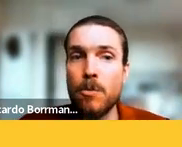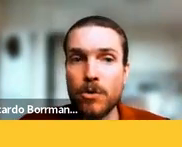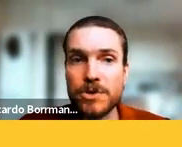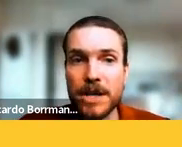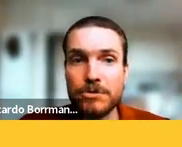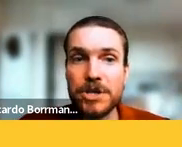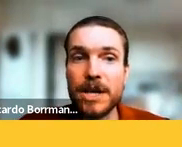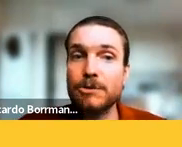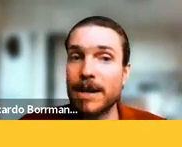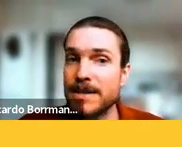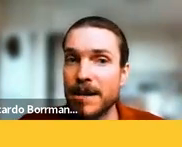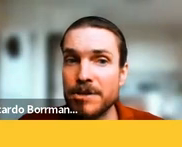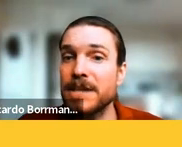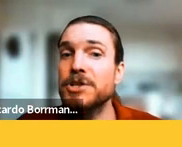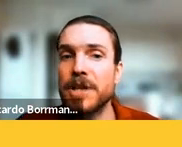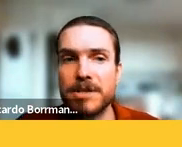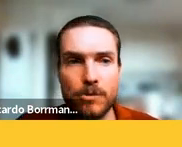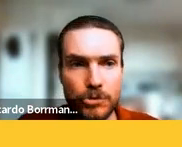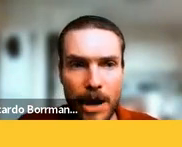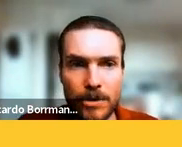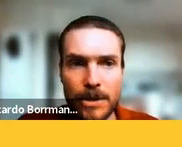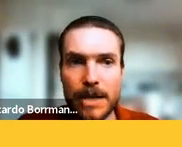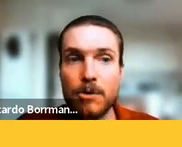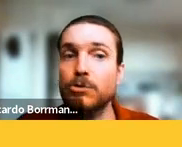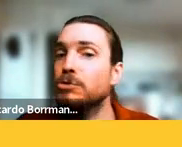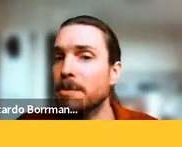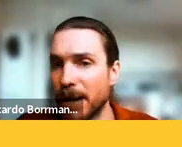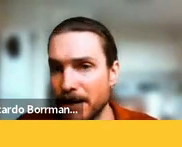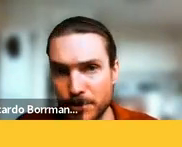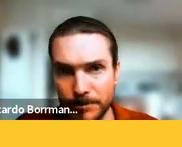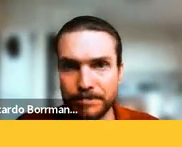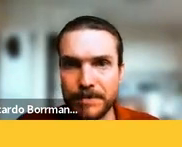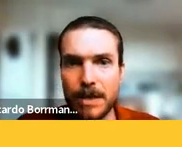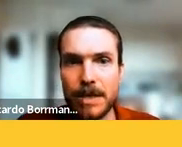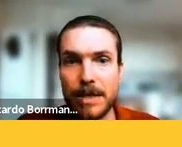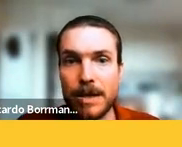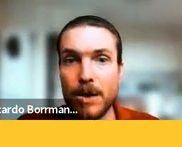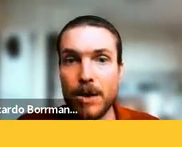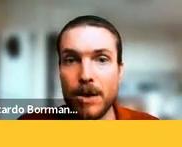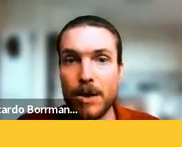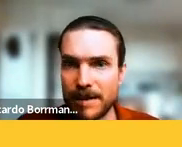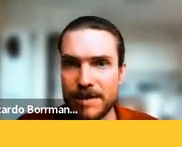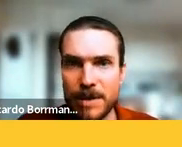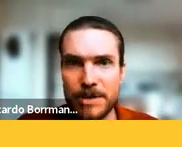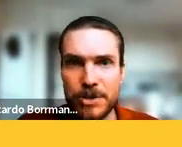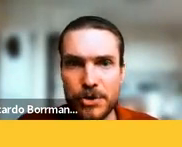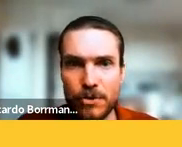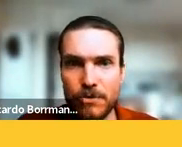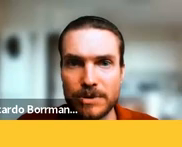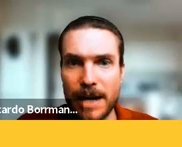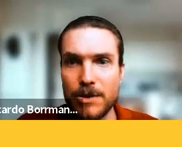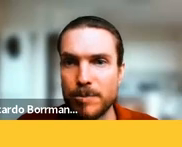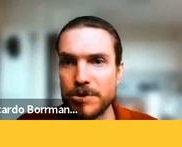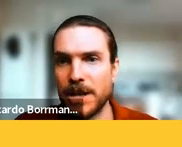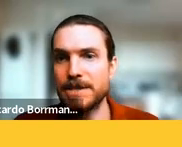Algo como o conceito de Eduardo Said de resistência cultural em cultura e imperialismo. E eu faço uma citação, mas antes deixa